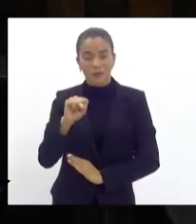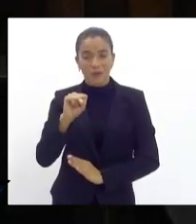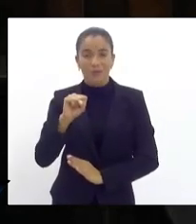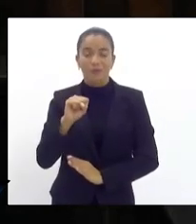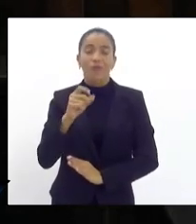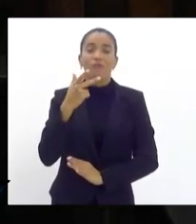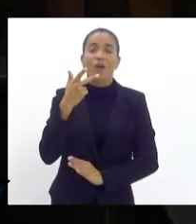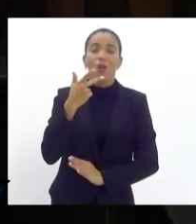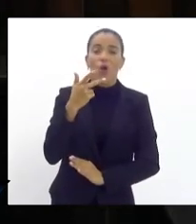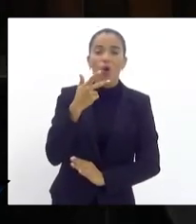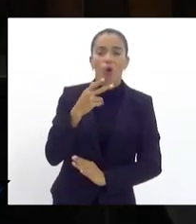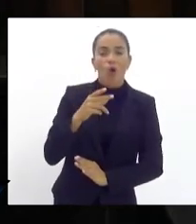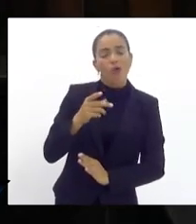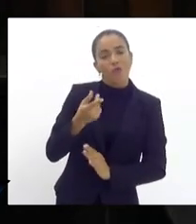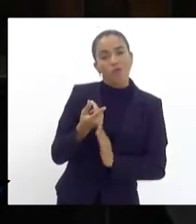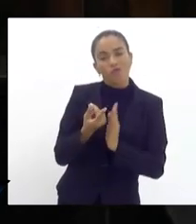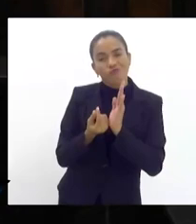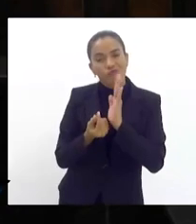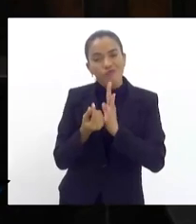Reut e a PE,